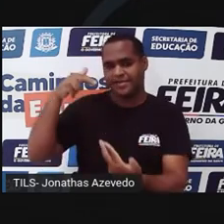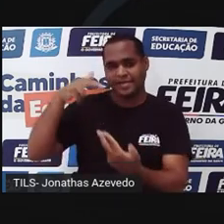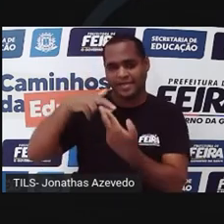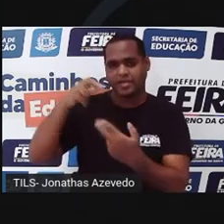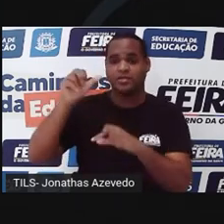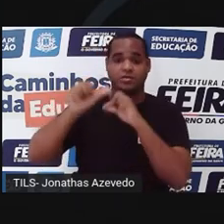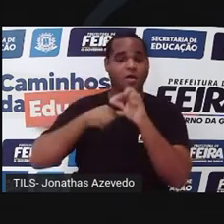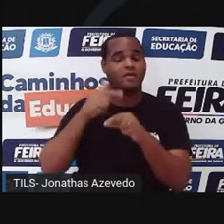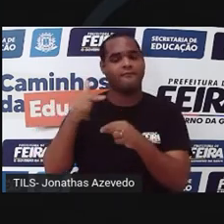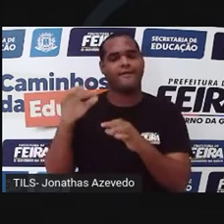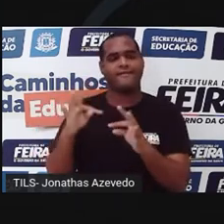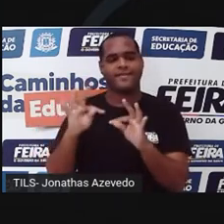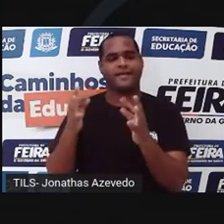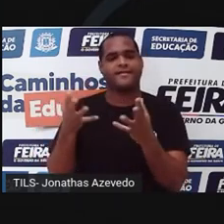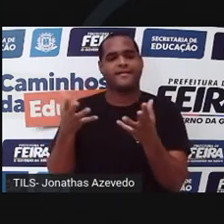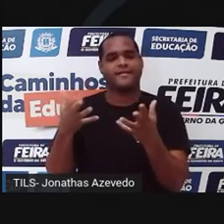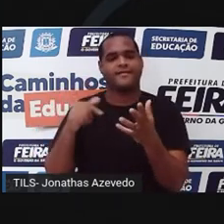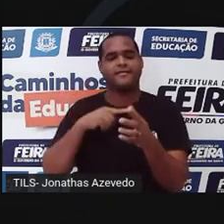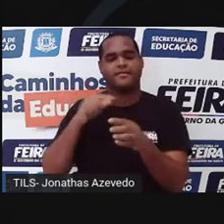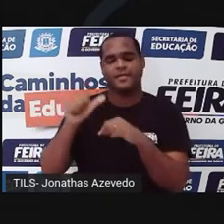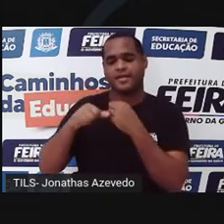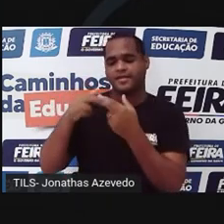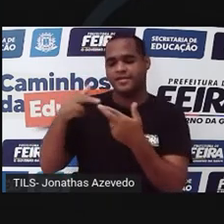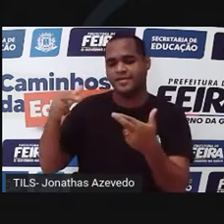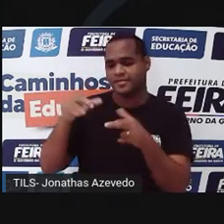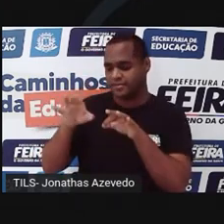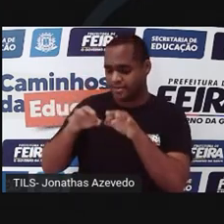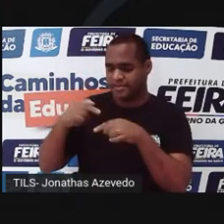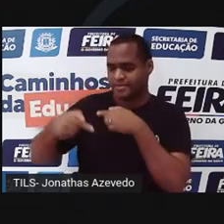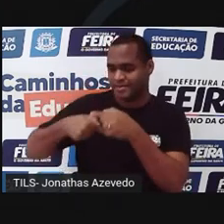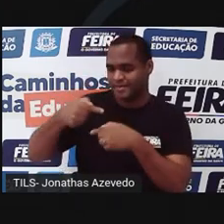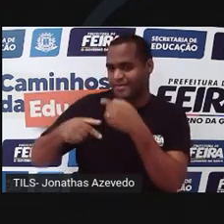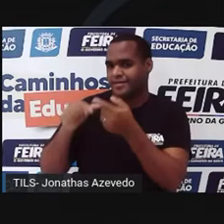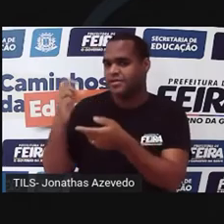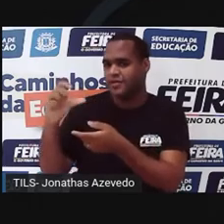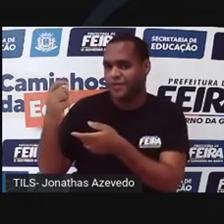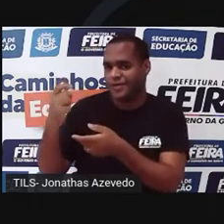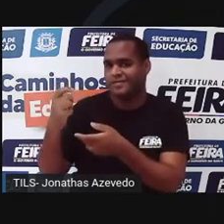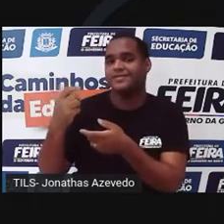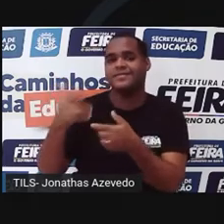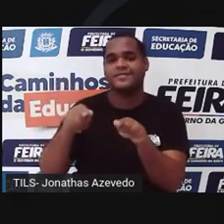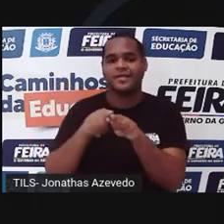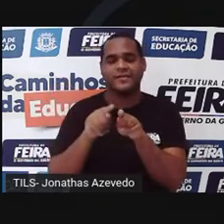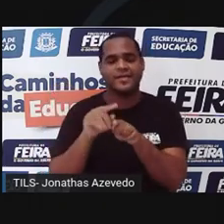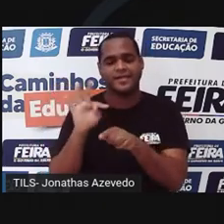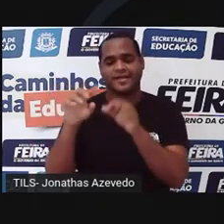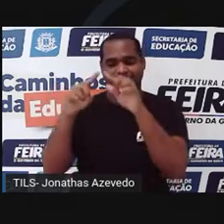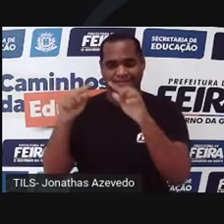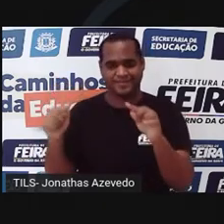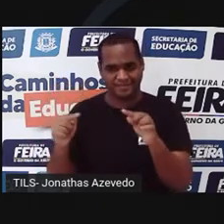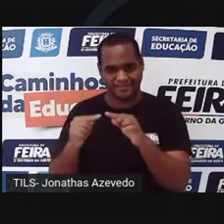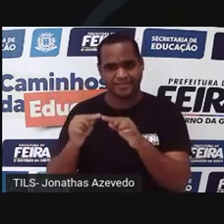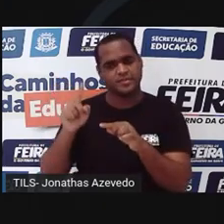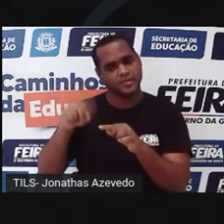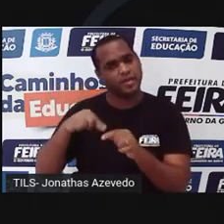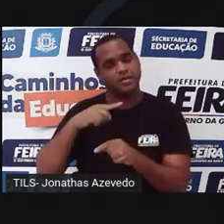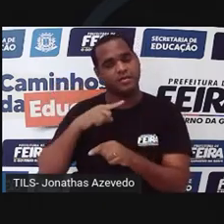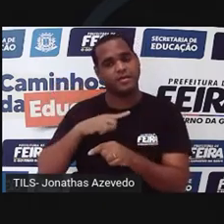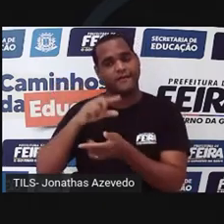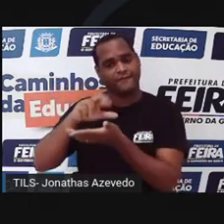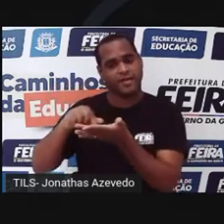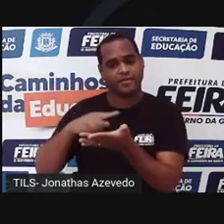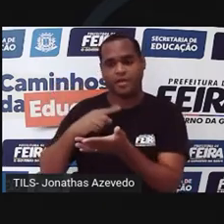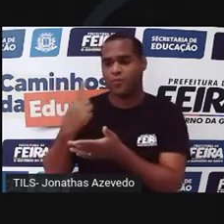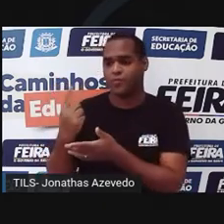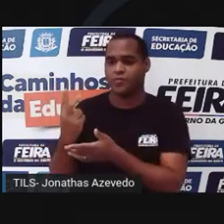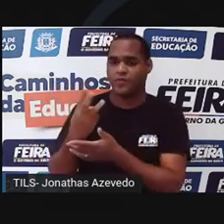modificado por meio de técnicas aplicadas pela engenharia genética em laboratórios. Já os transgênicos, são organismos que contêm um